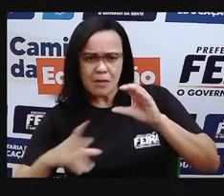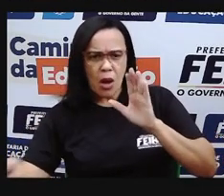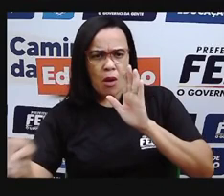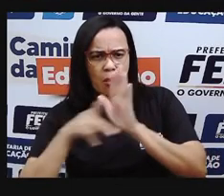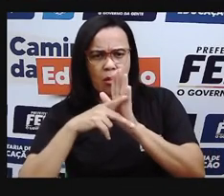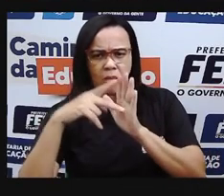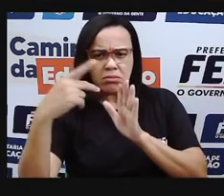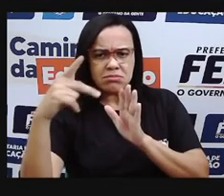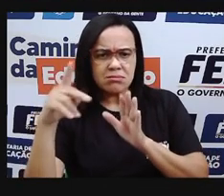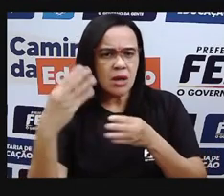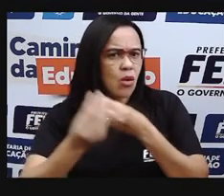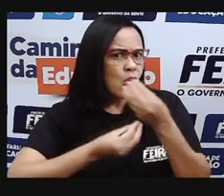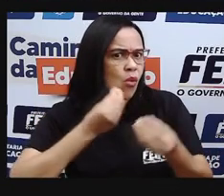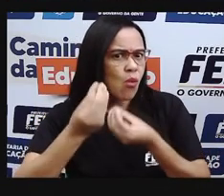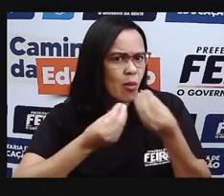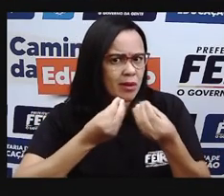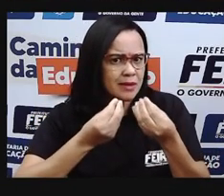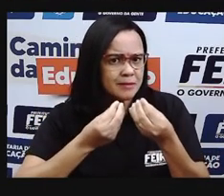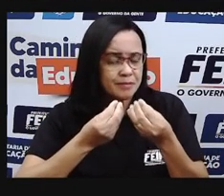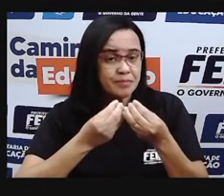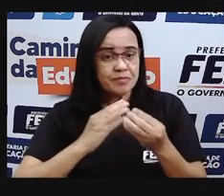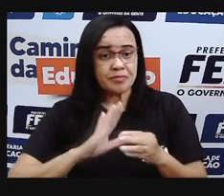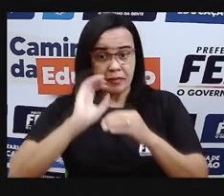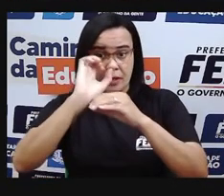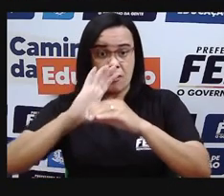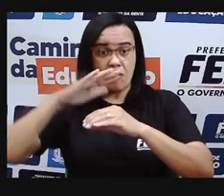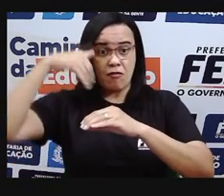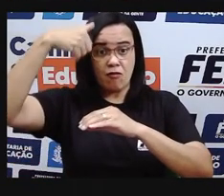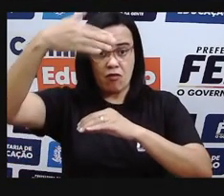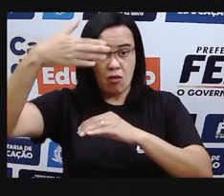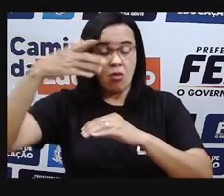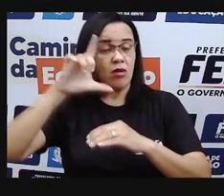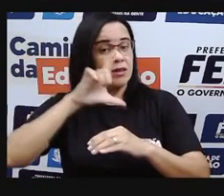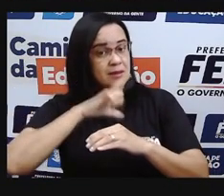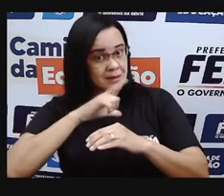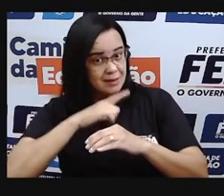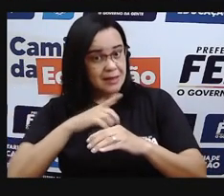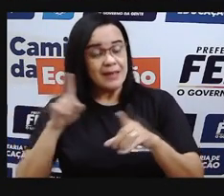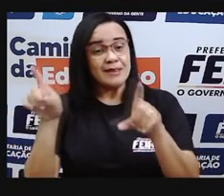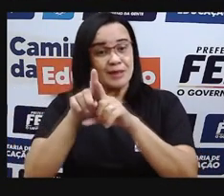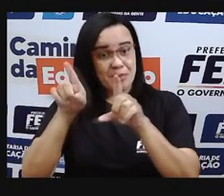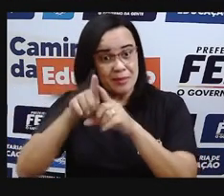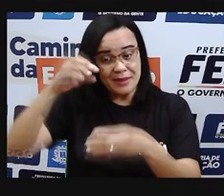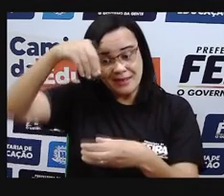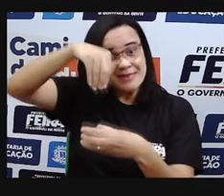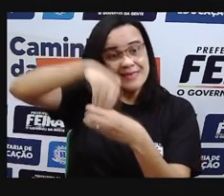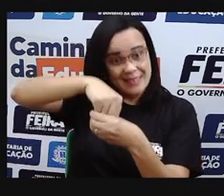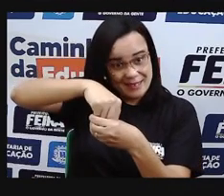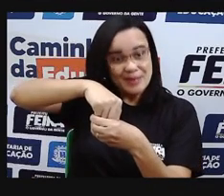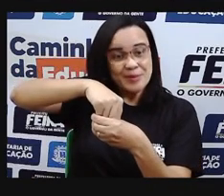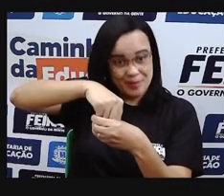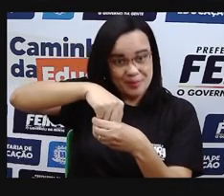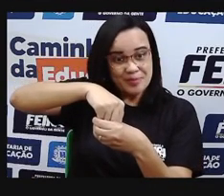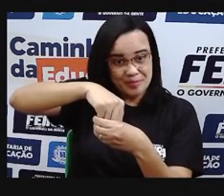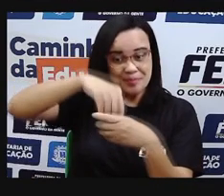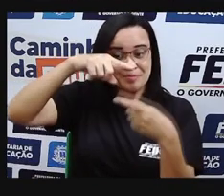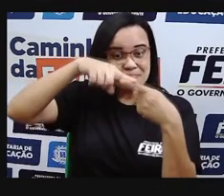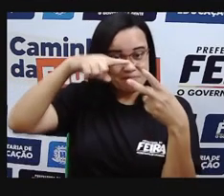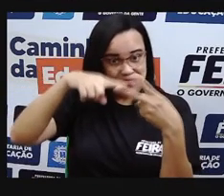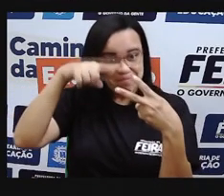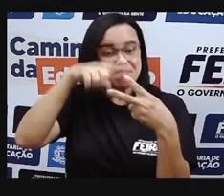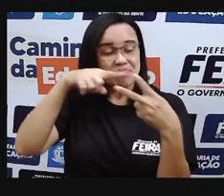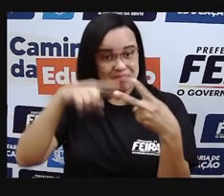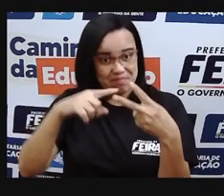pode ter da mais externa à mais interna, tá? Na exosfera, certo? Que está acima de